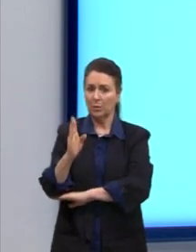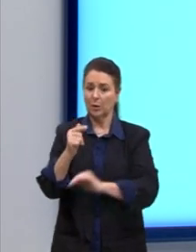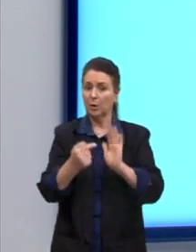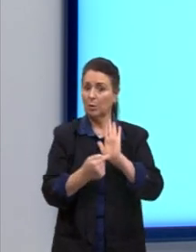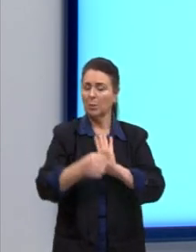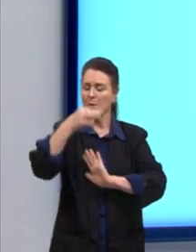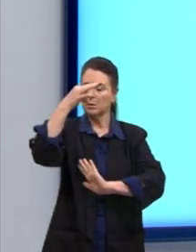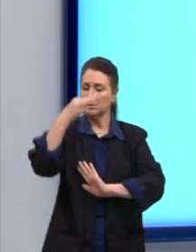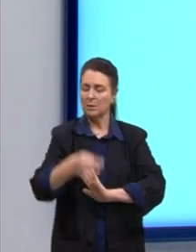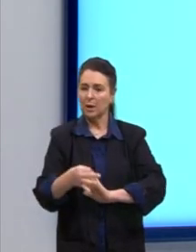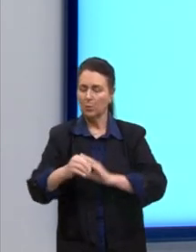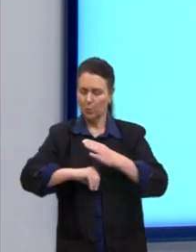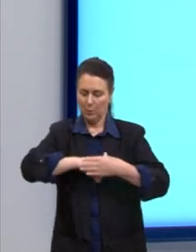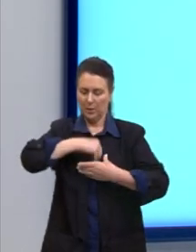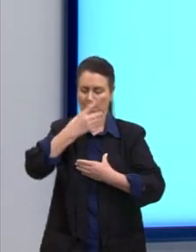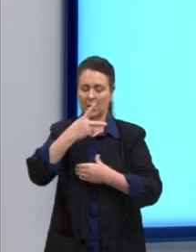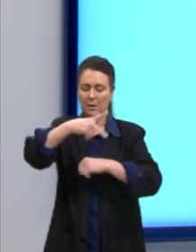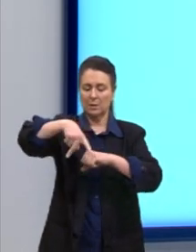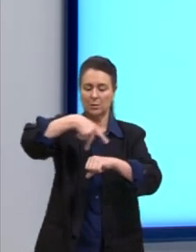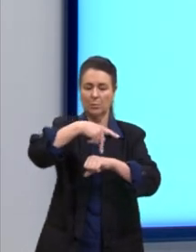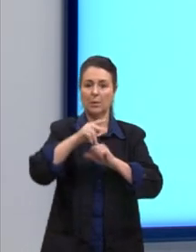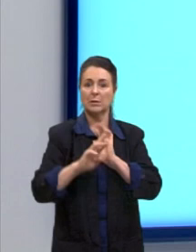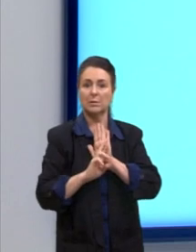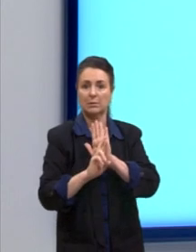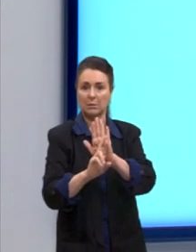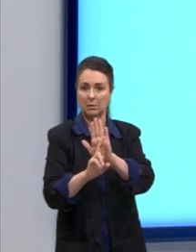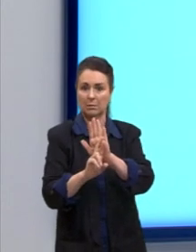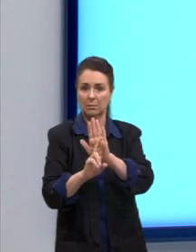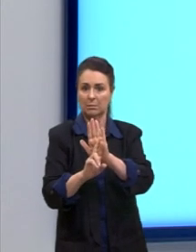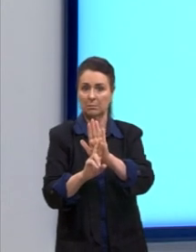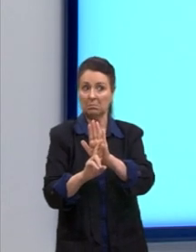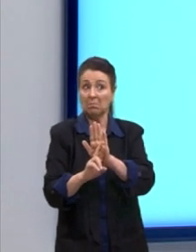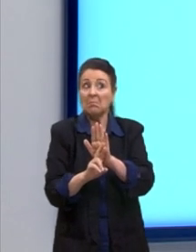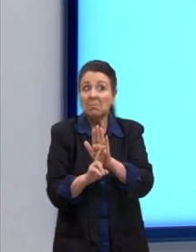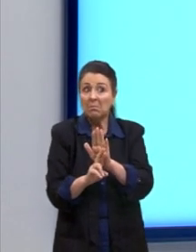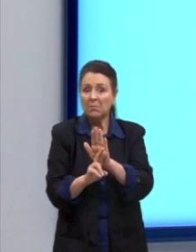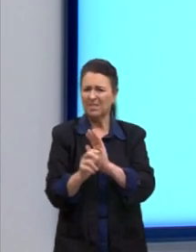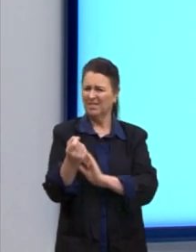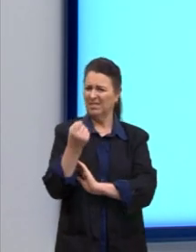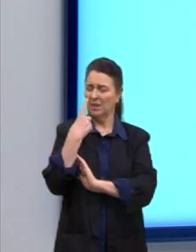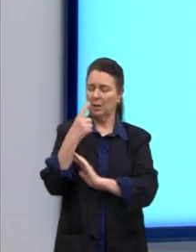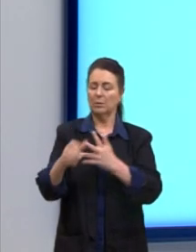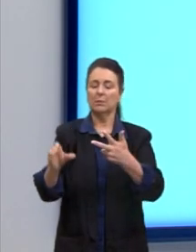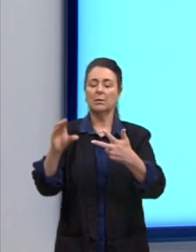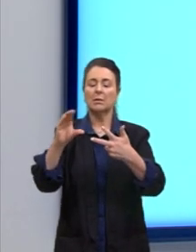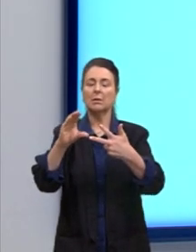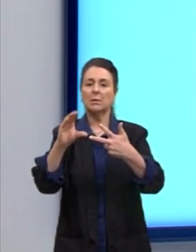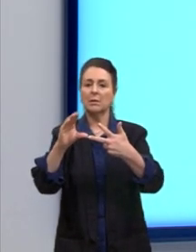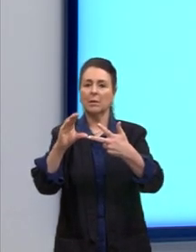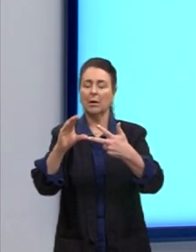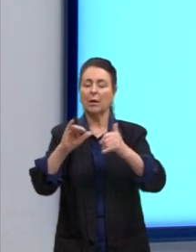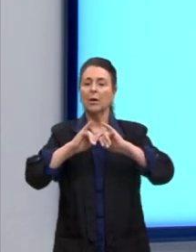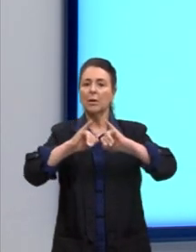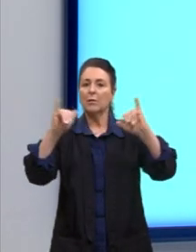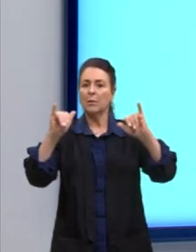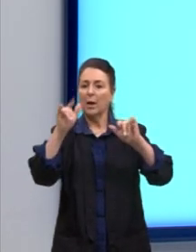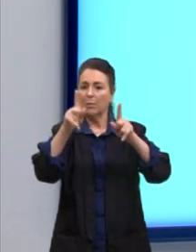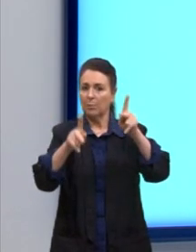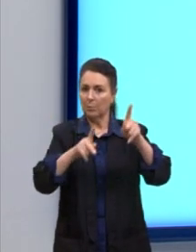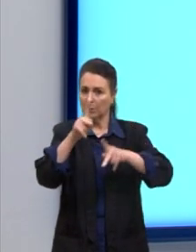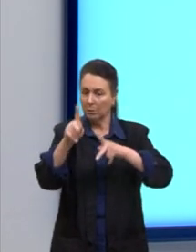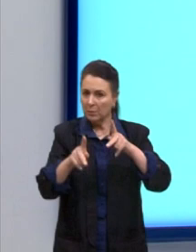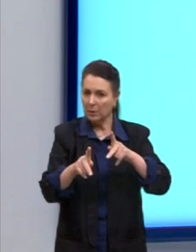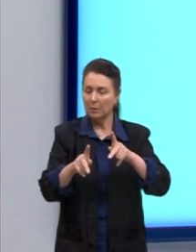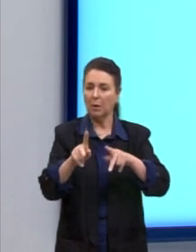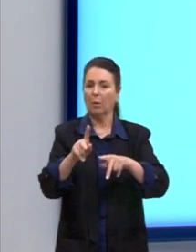a essência do país que representa. Olha que absurdo, né? Letra C. Informar à população sobre